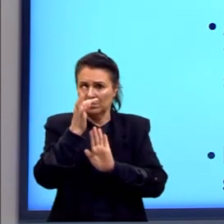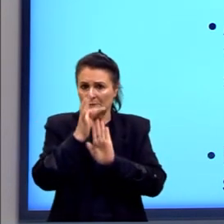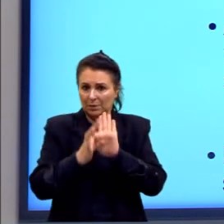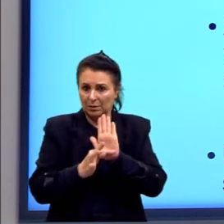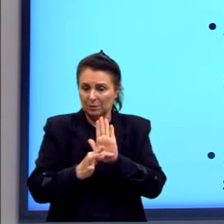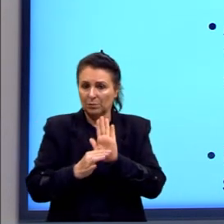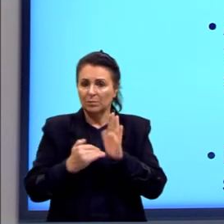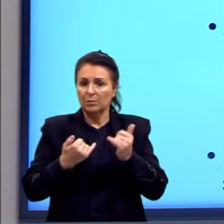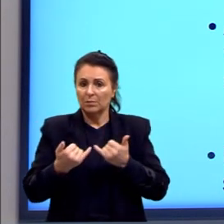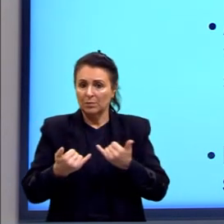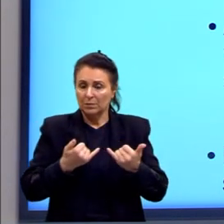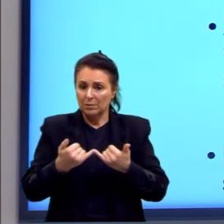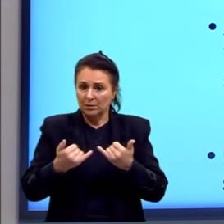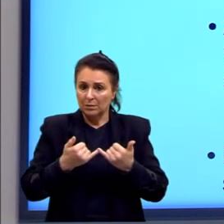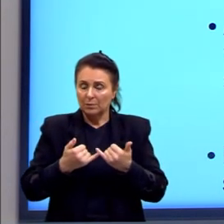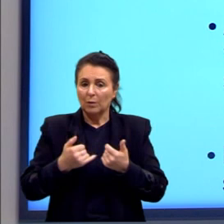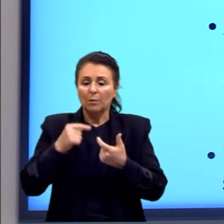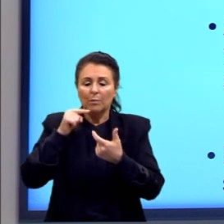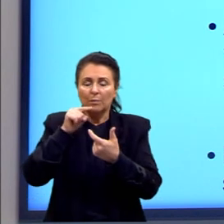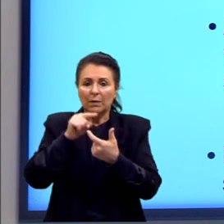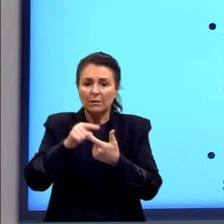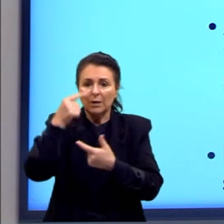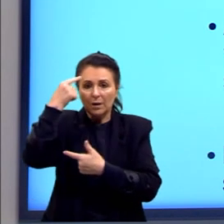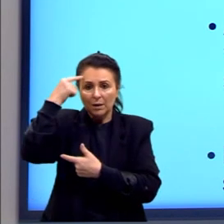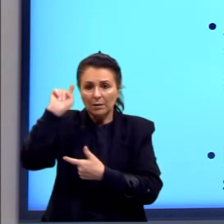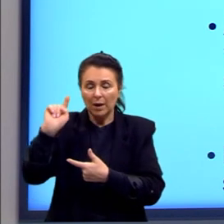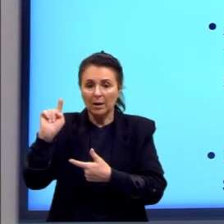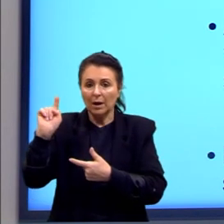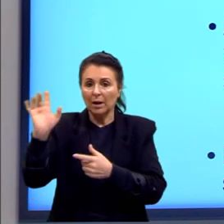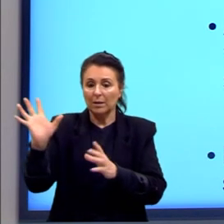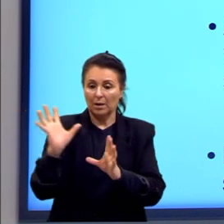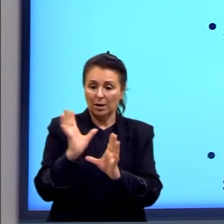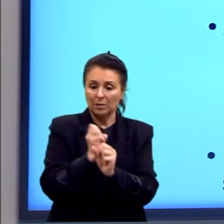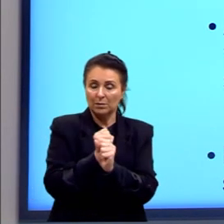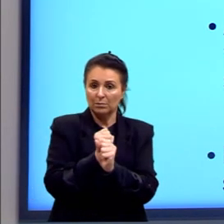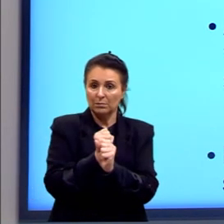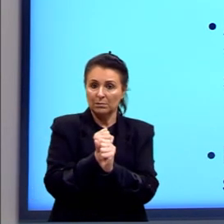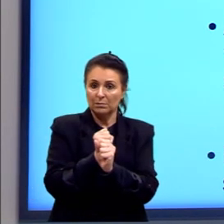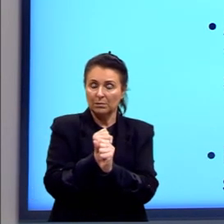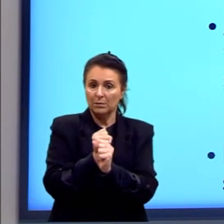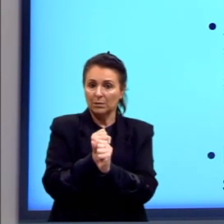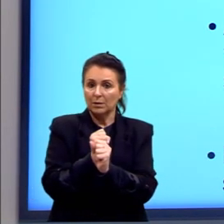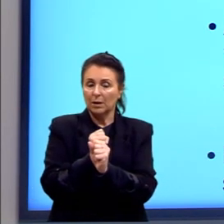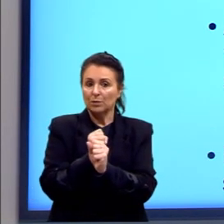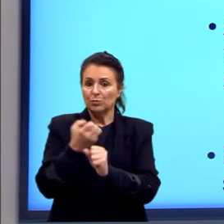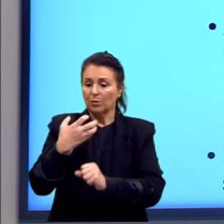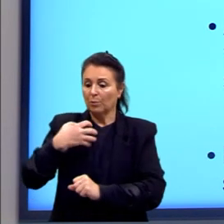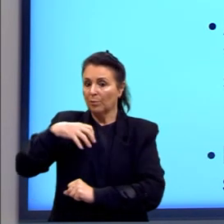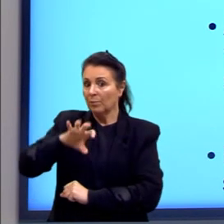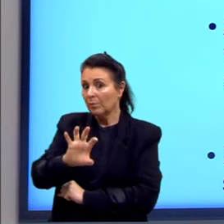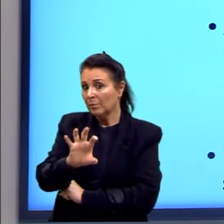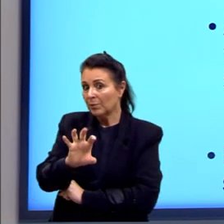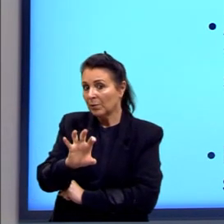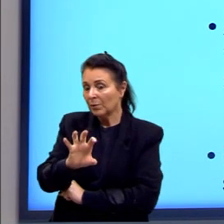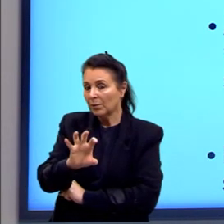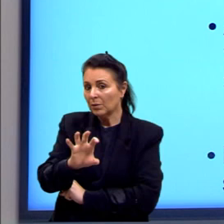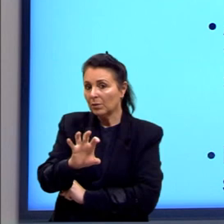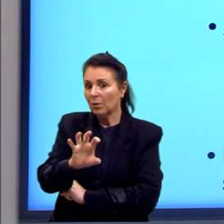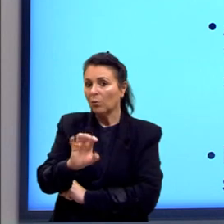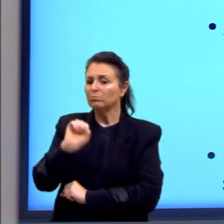Por exemplo, palavras que dão ideia de adição, de oposição, de